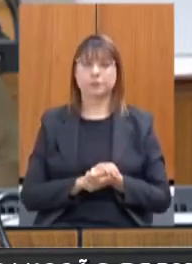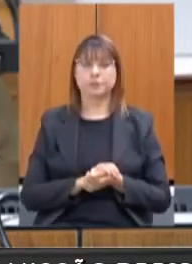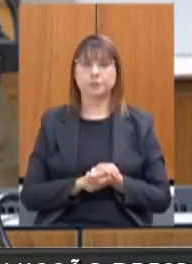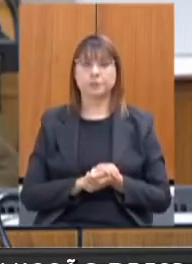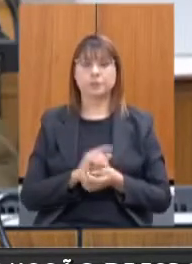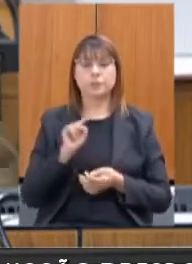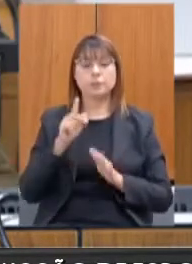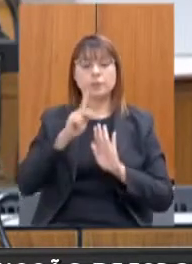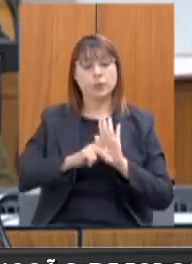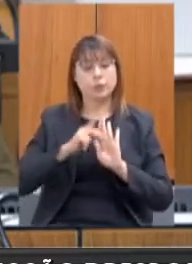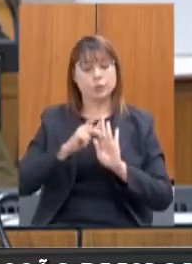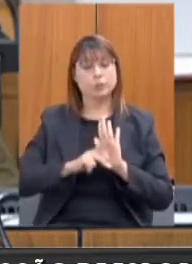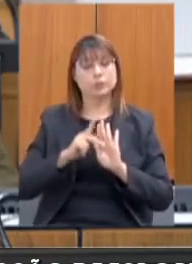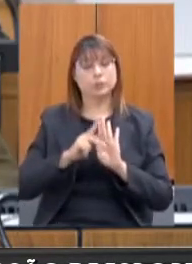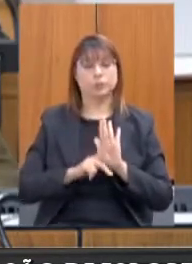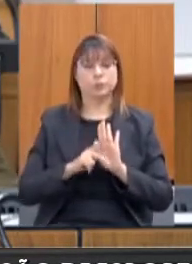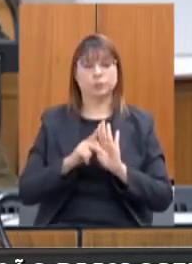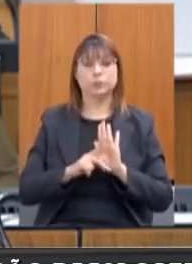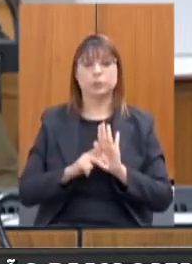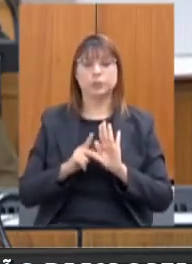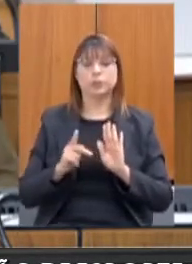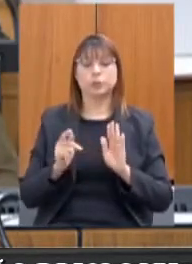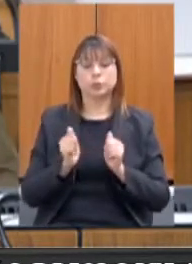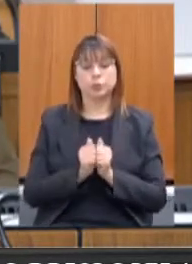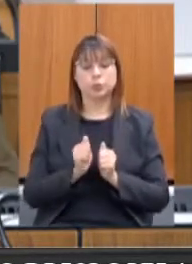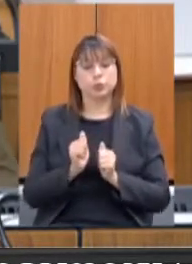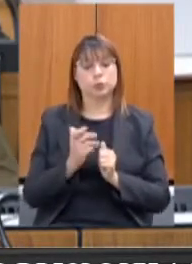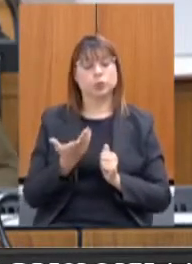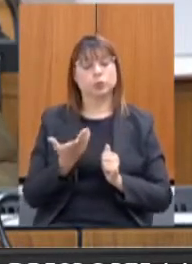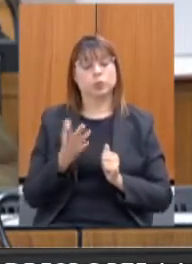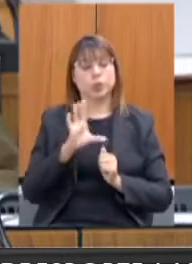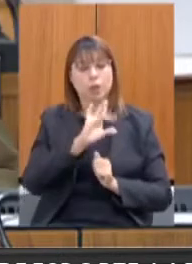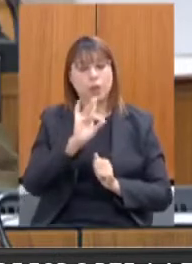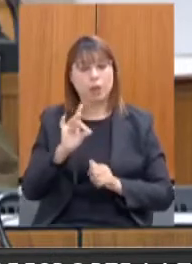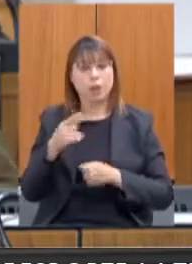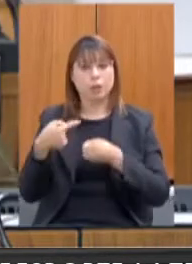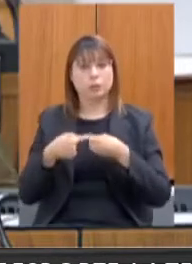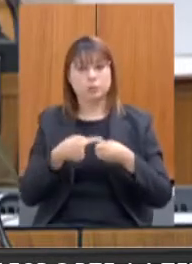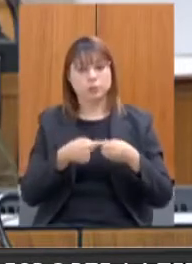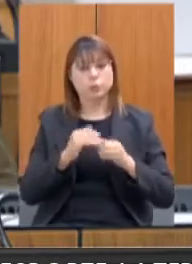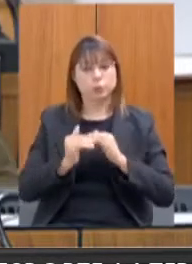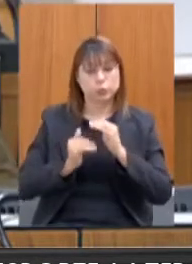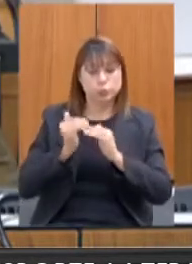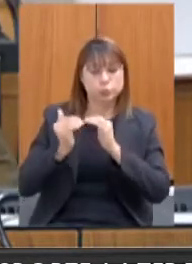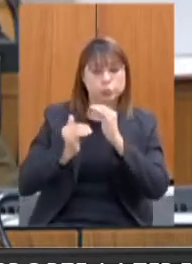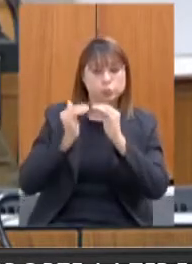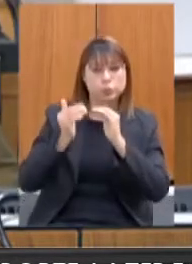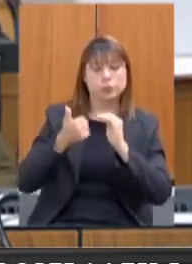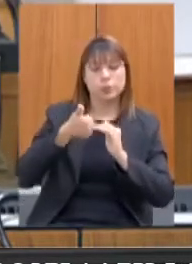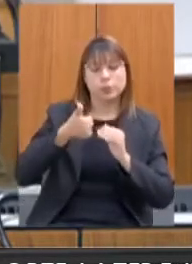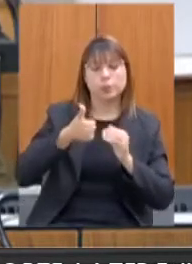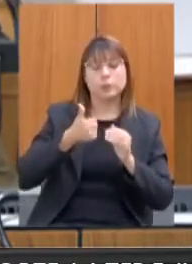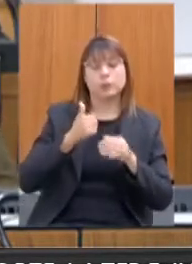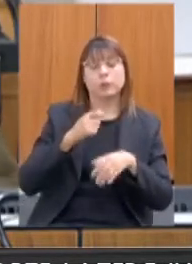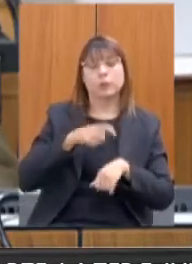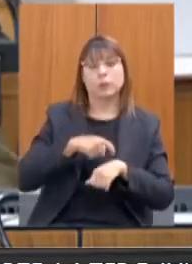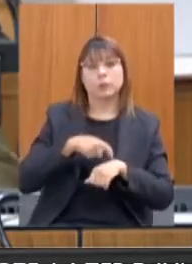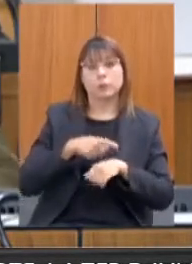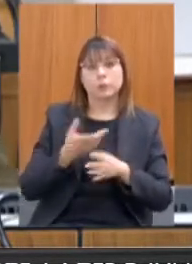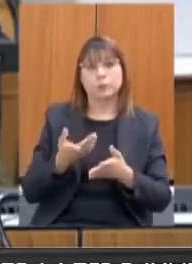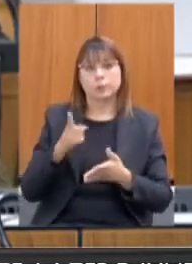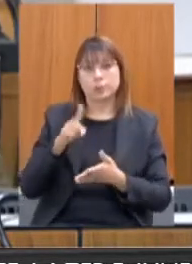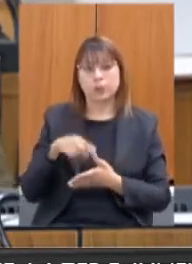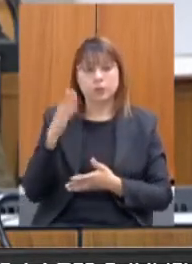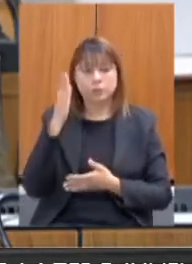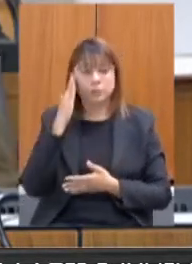projeto, ele é construído com cada município, através da primeira etapa, é um mapa falado, que você vê as